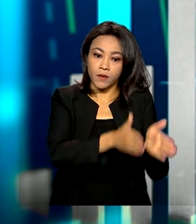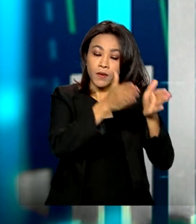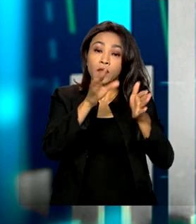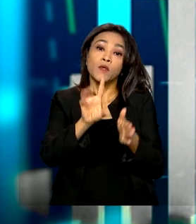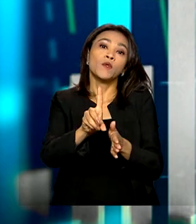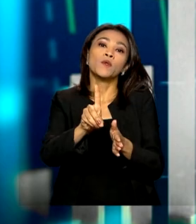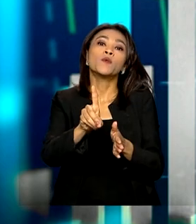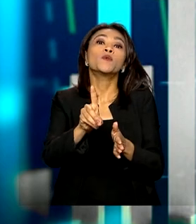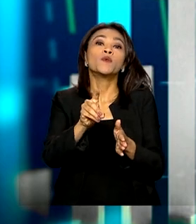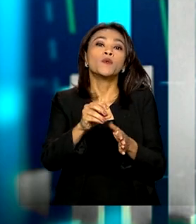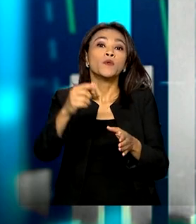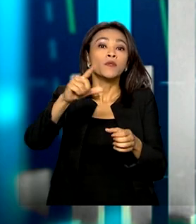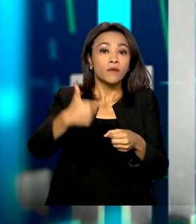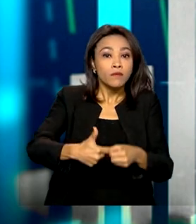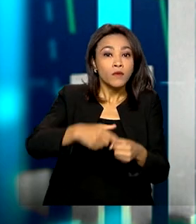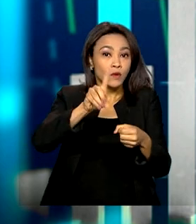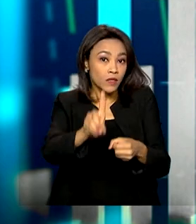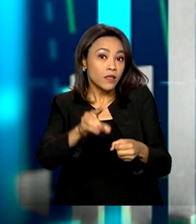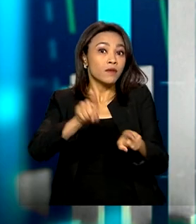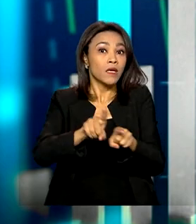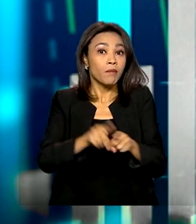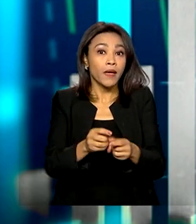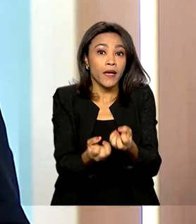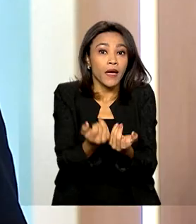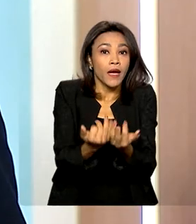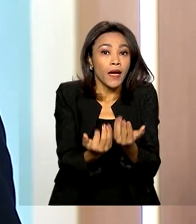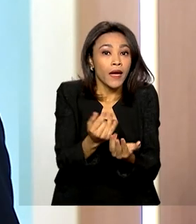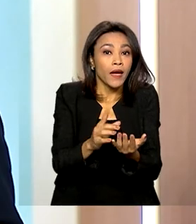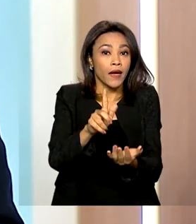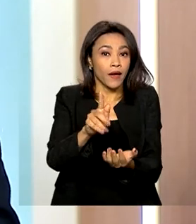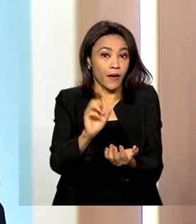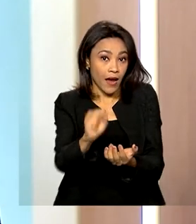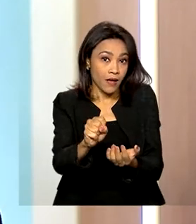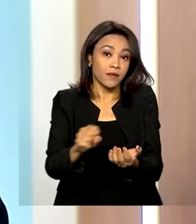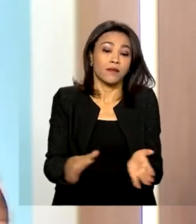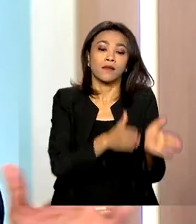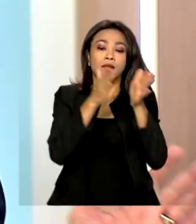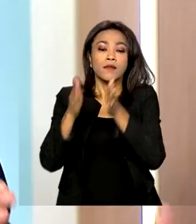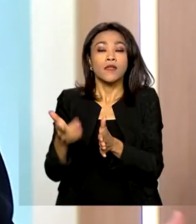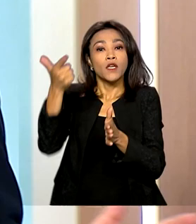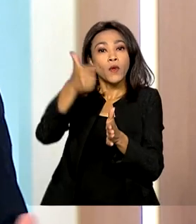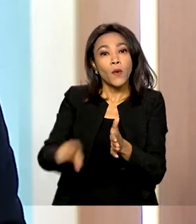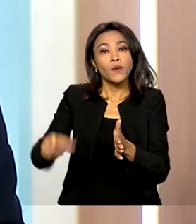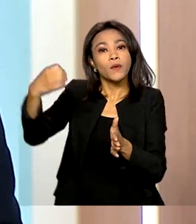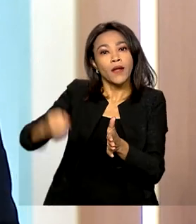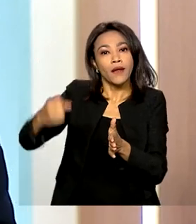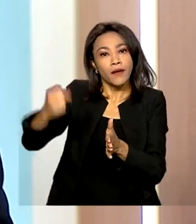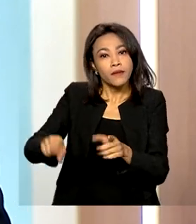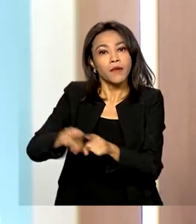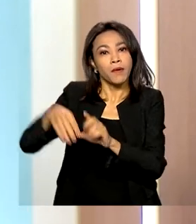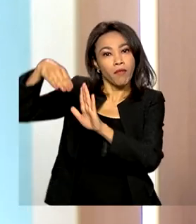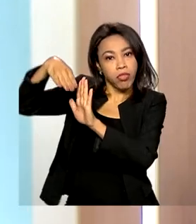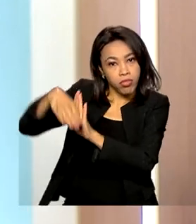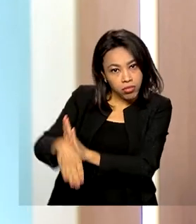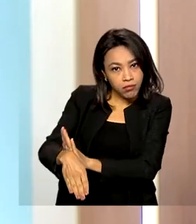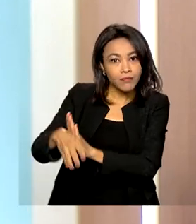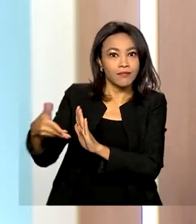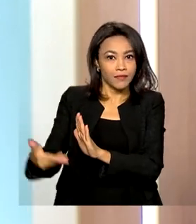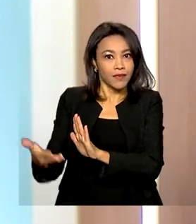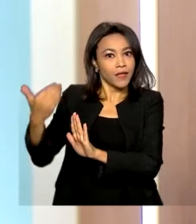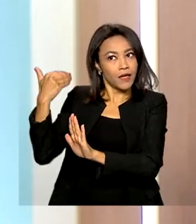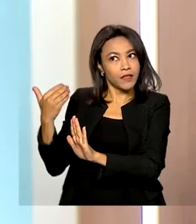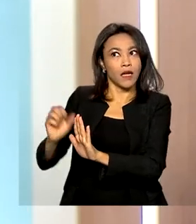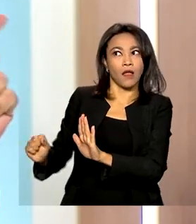no gás de cozinha. Em termos de alimentação e bebida, o destaque foi a queda no preço do leite, que foi o vilão da inflação em julho. Agora ele é